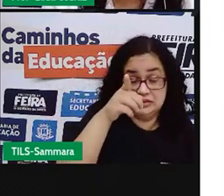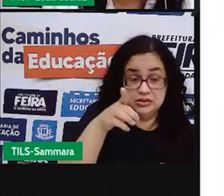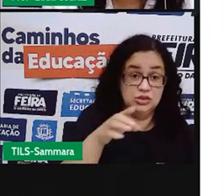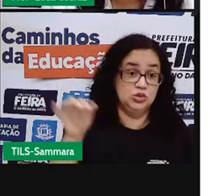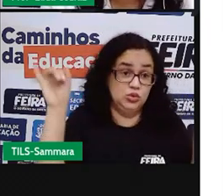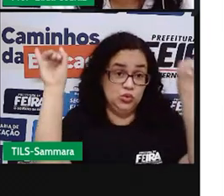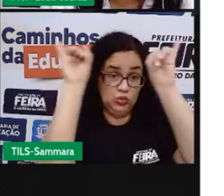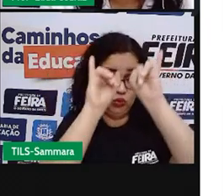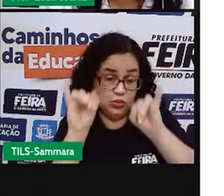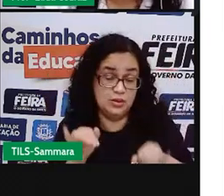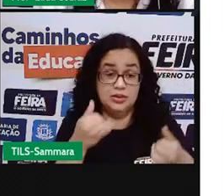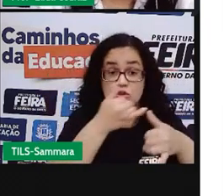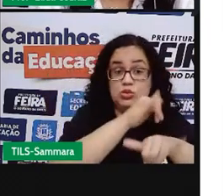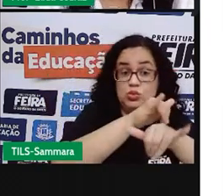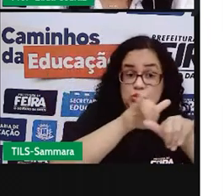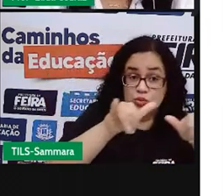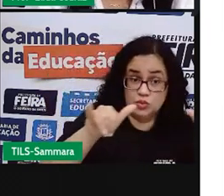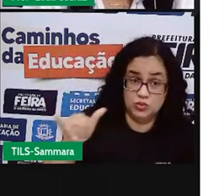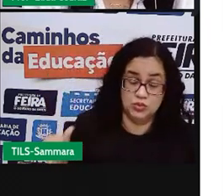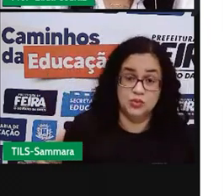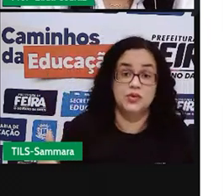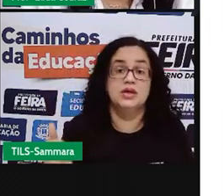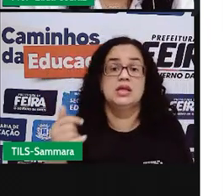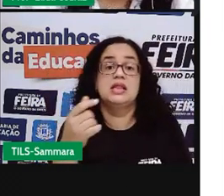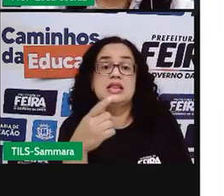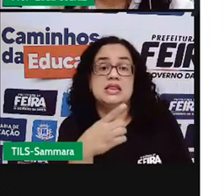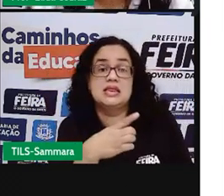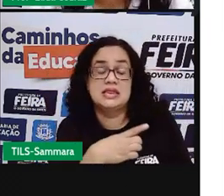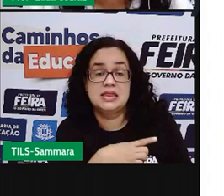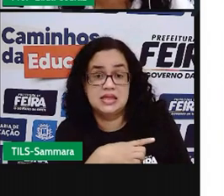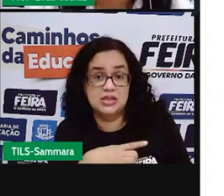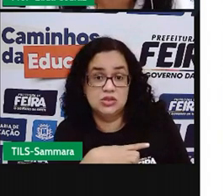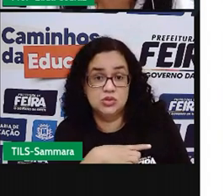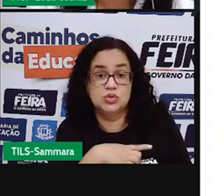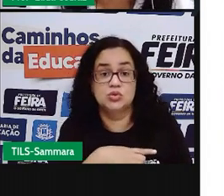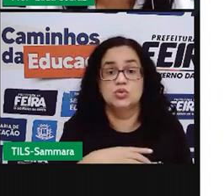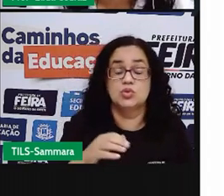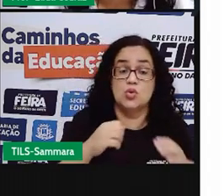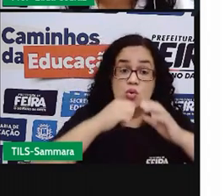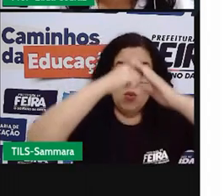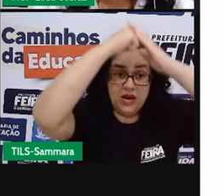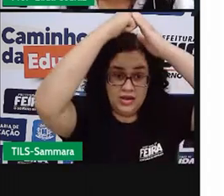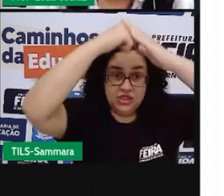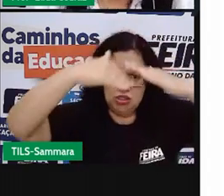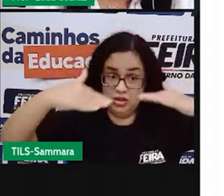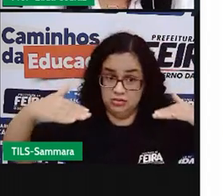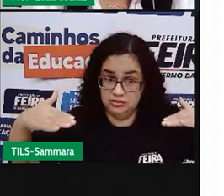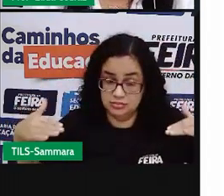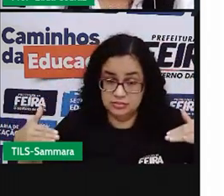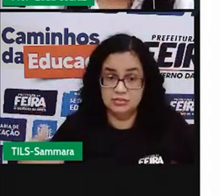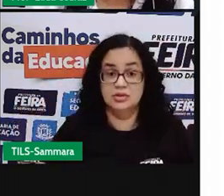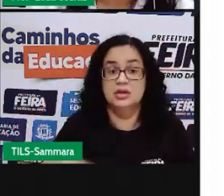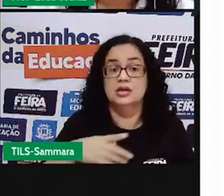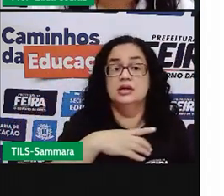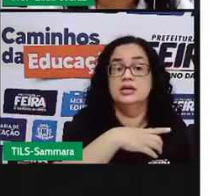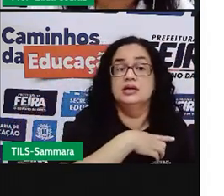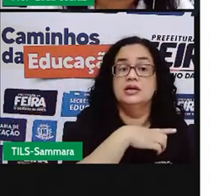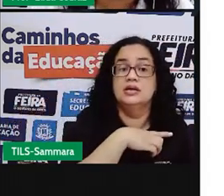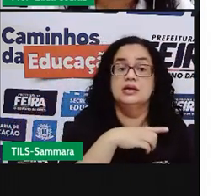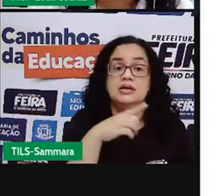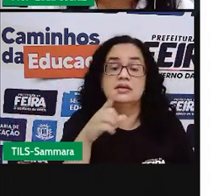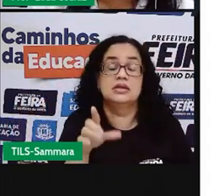imagem do produto, nós temos o castelo que simboliza a Disney e nós temos a